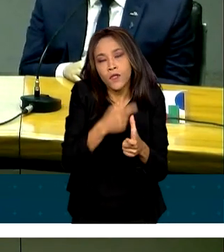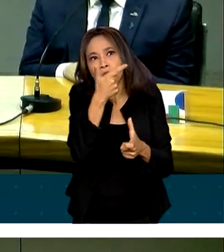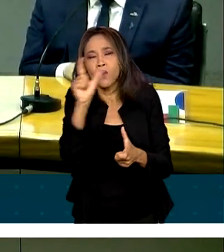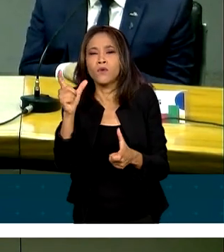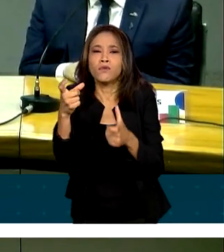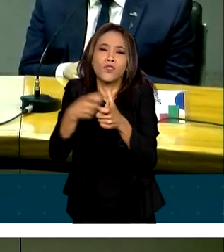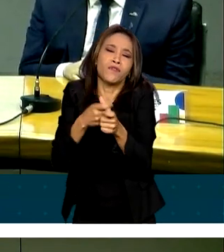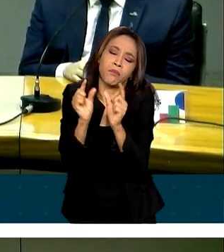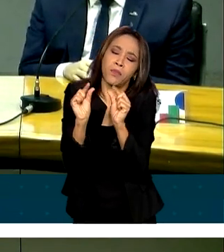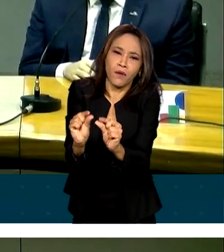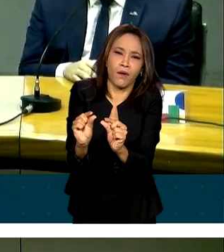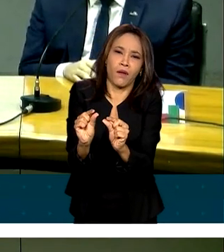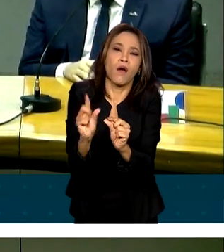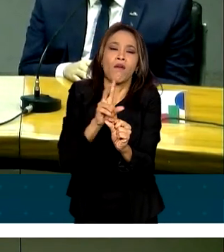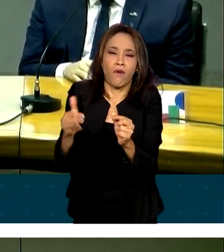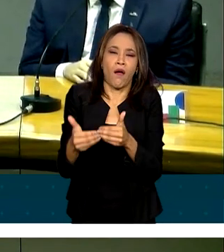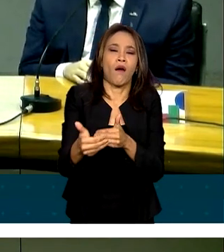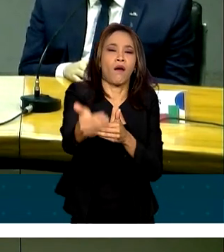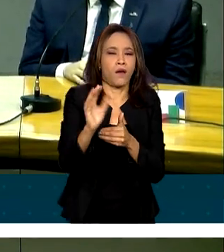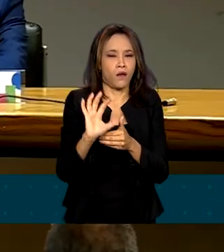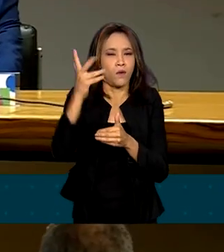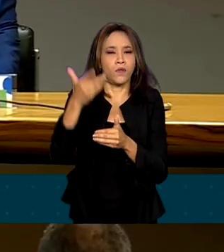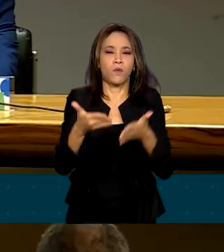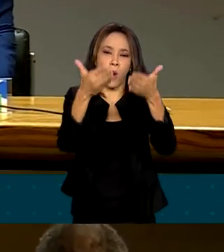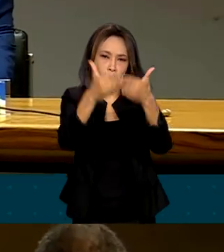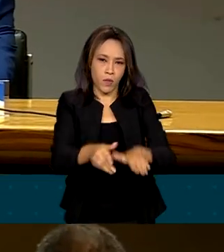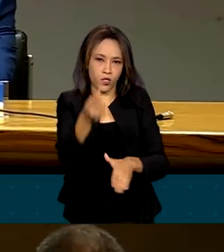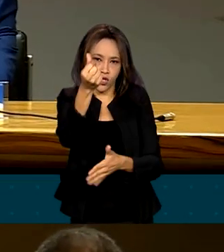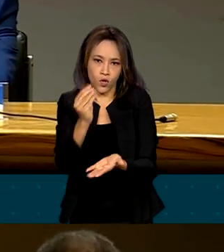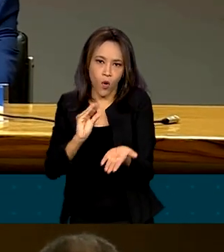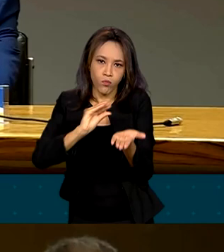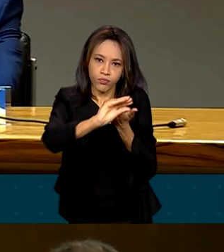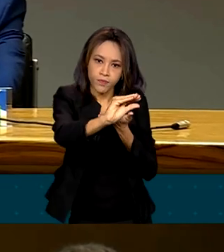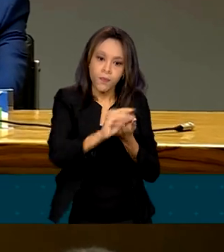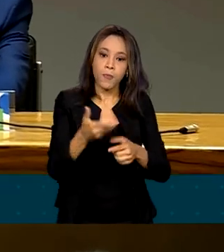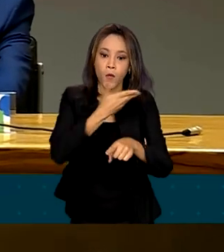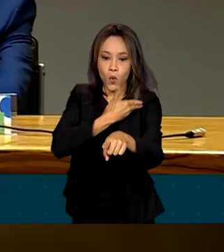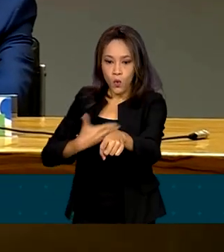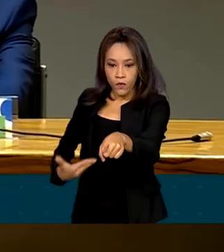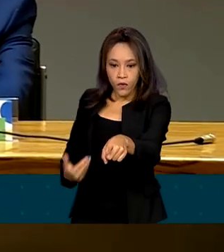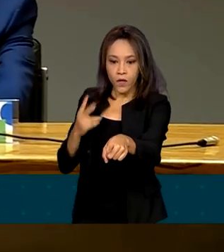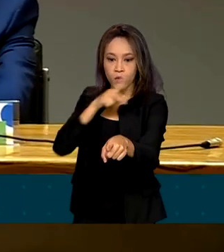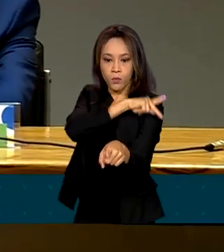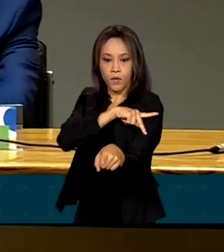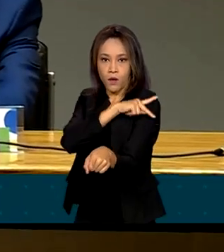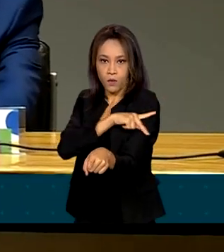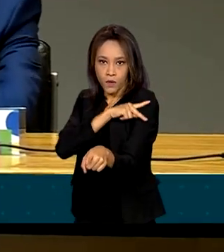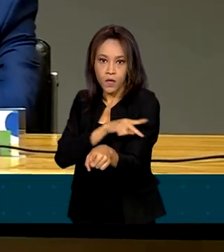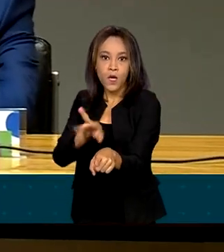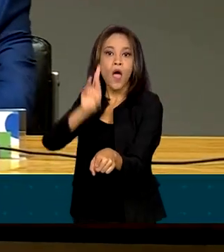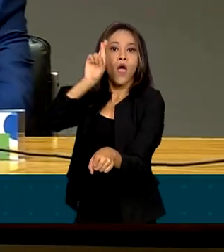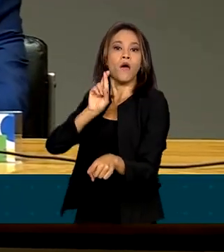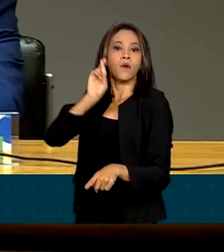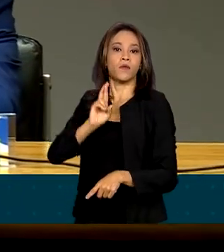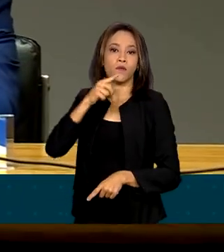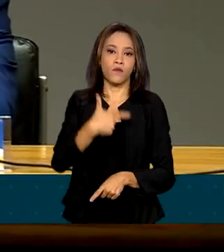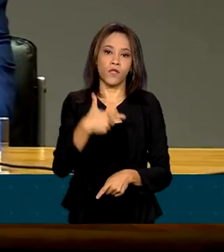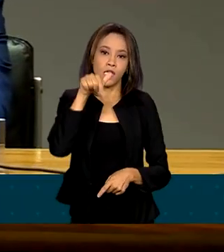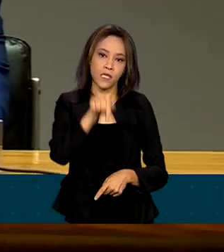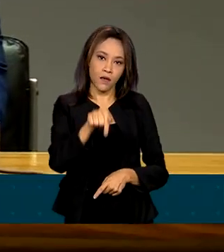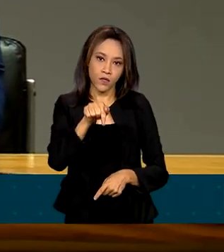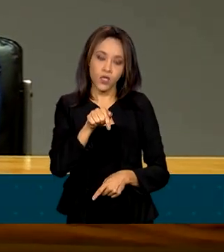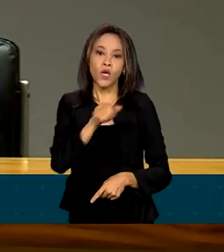ocorrerá aportes nesses casos. O governador do Piauí, que representa os 27 governadores nas